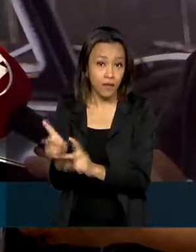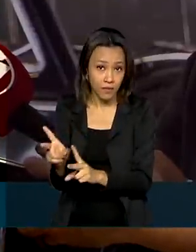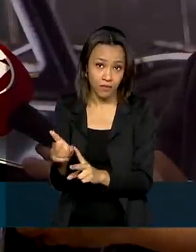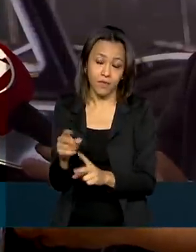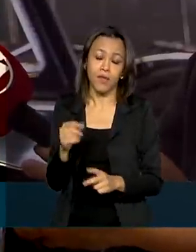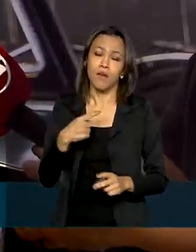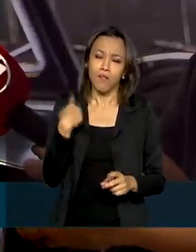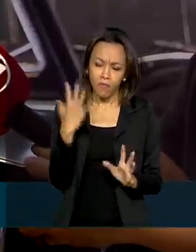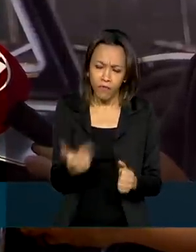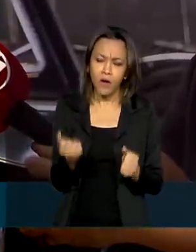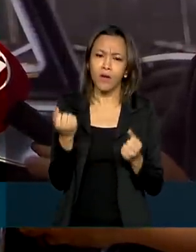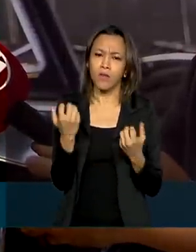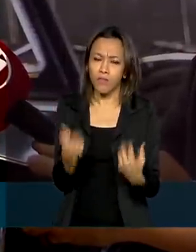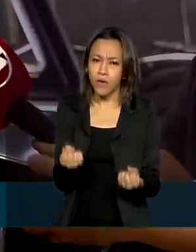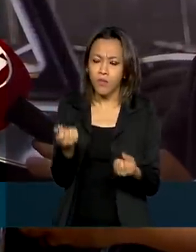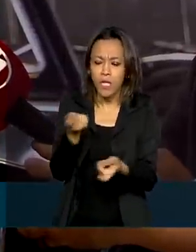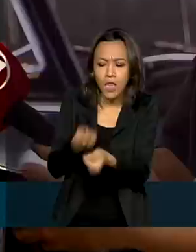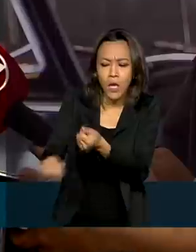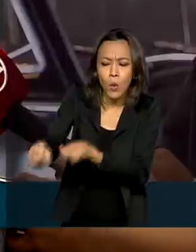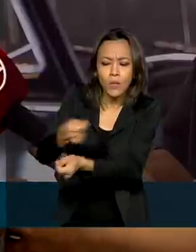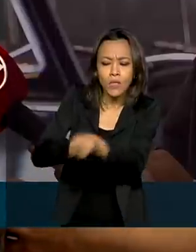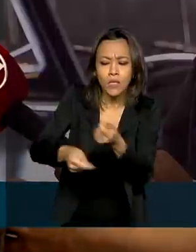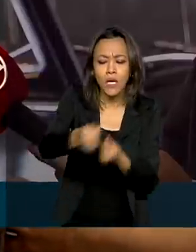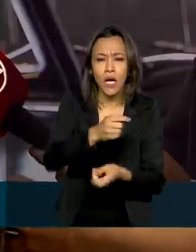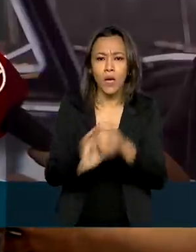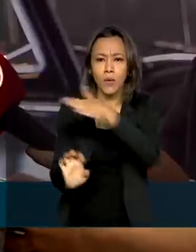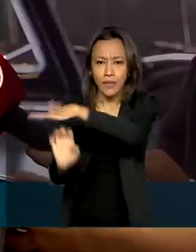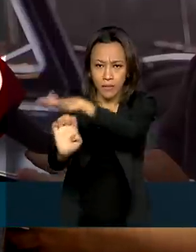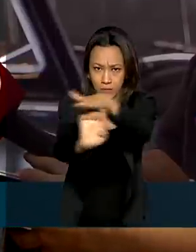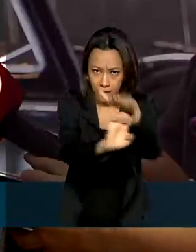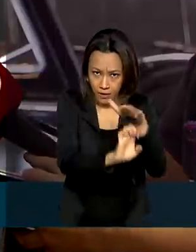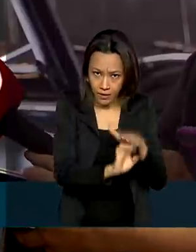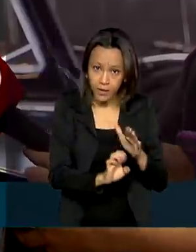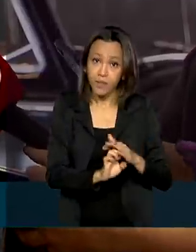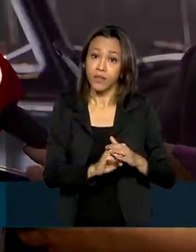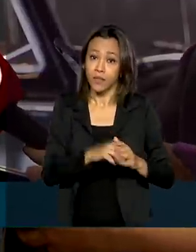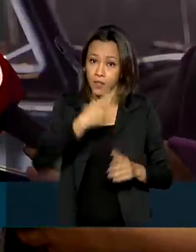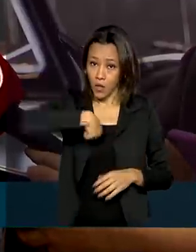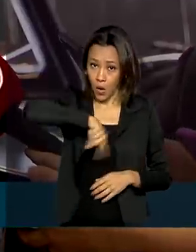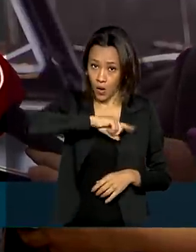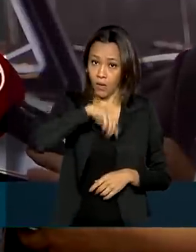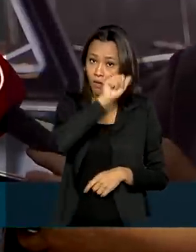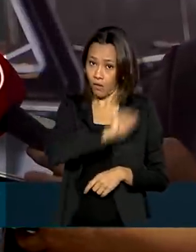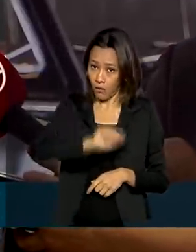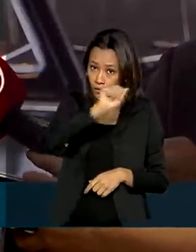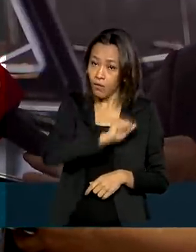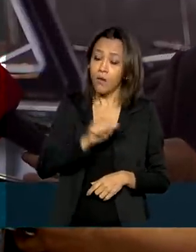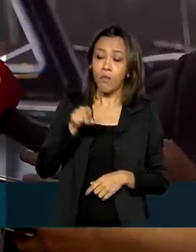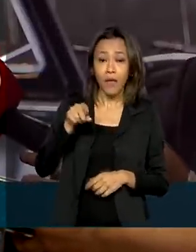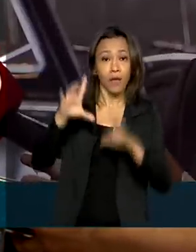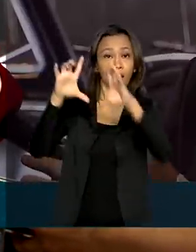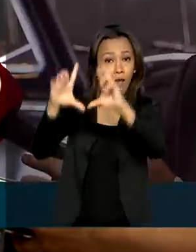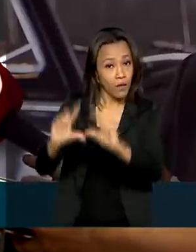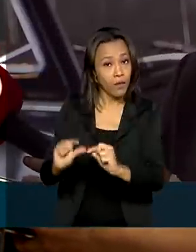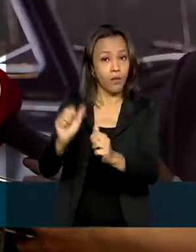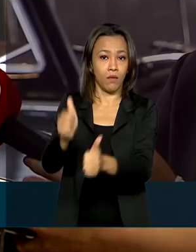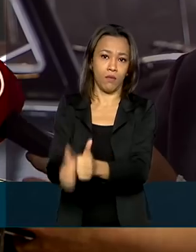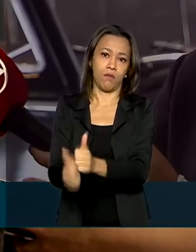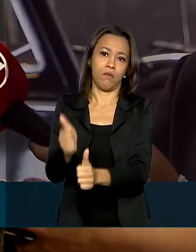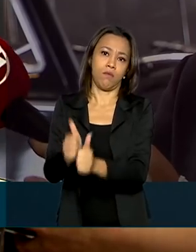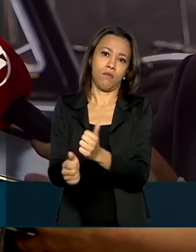negociando muito forte com os nossos fornecedores e vamos fazer uma ação além disso. Nós vamos estar